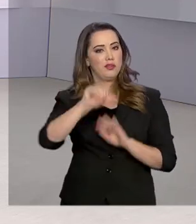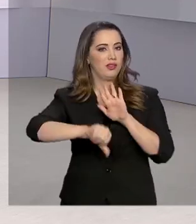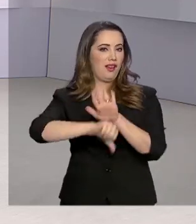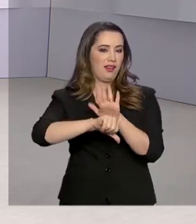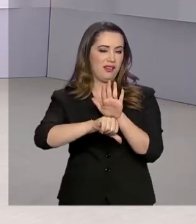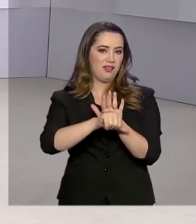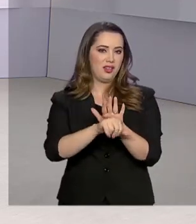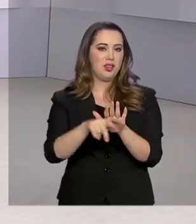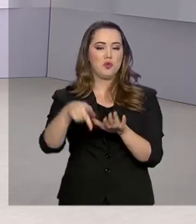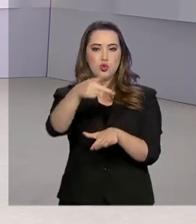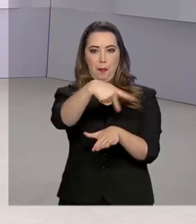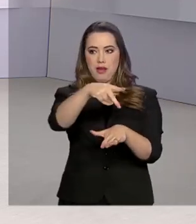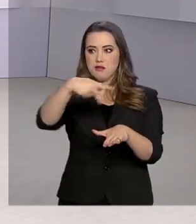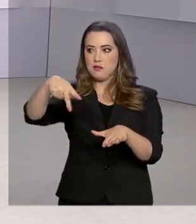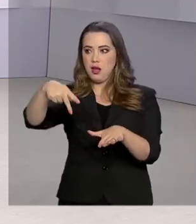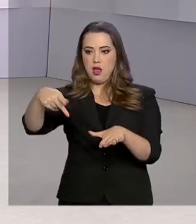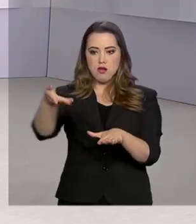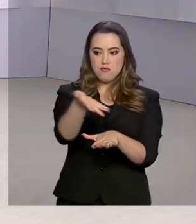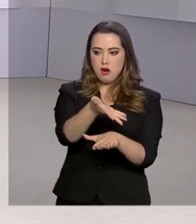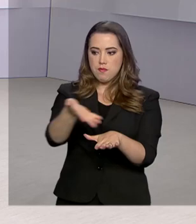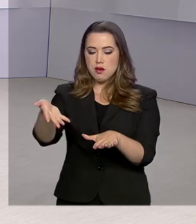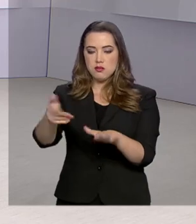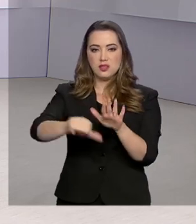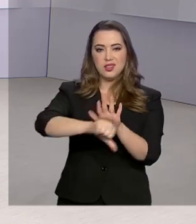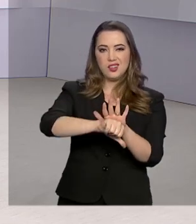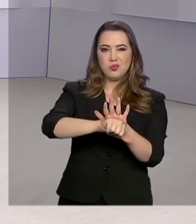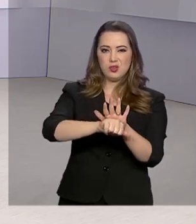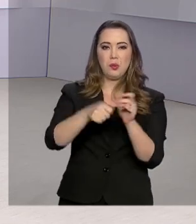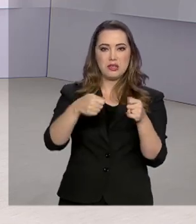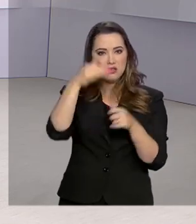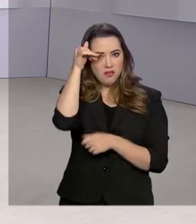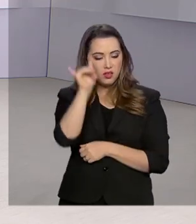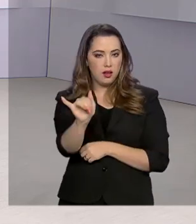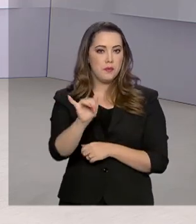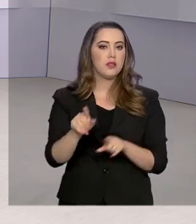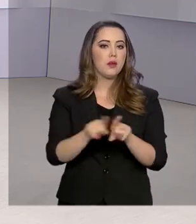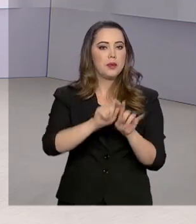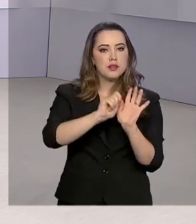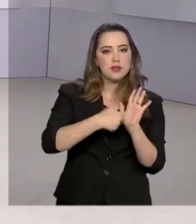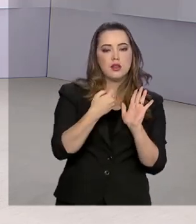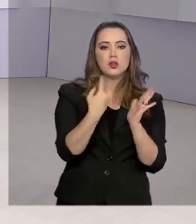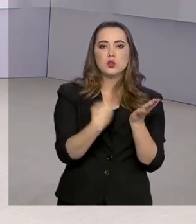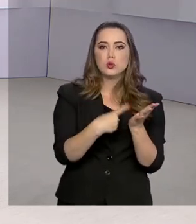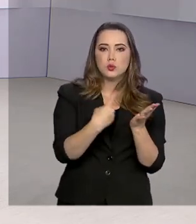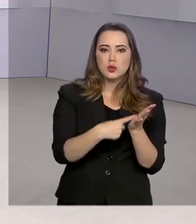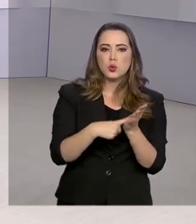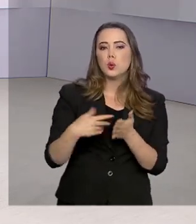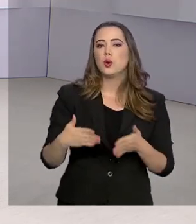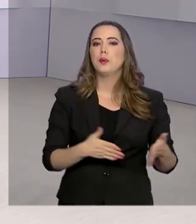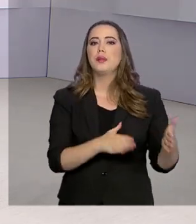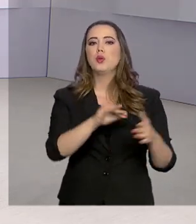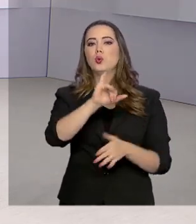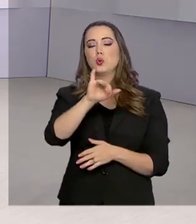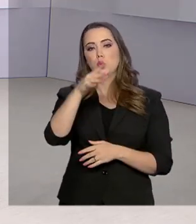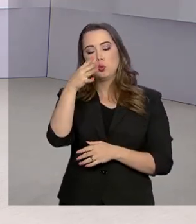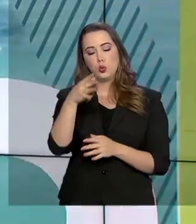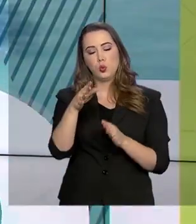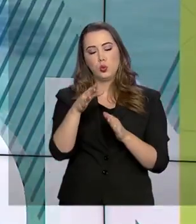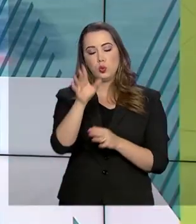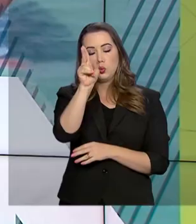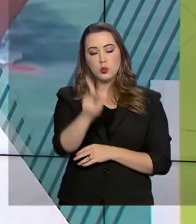transfronteiriços. Por último, foi assinada a declaração que reconhece o caminho dos jesuítas na América do Sul.